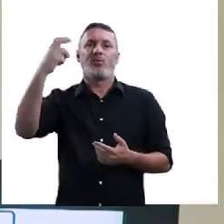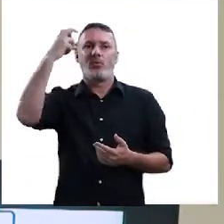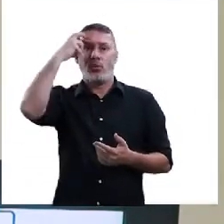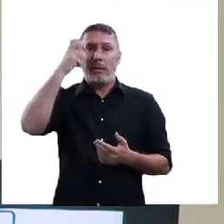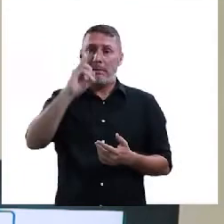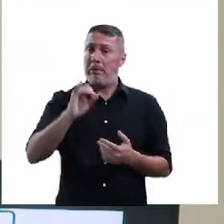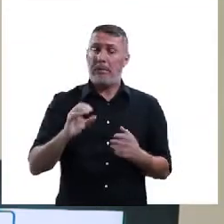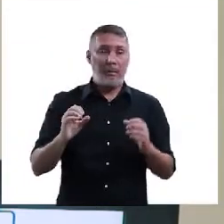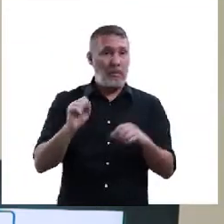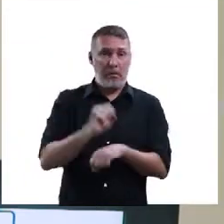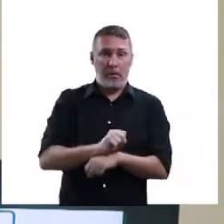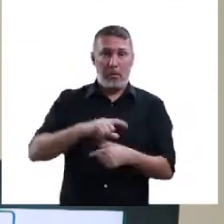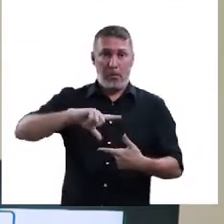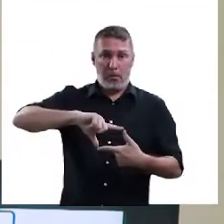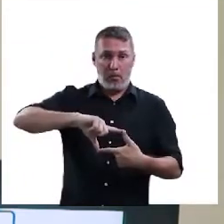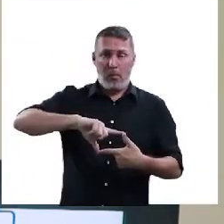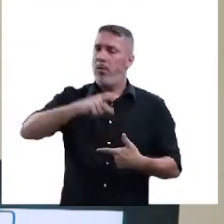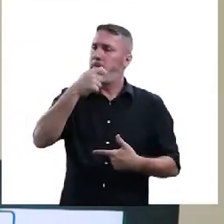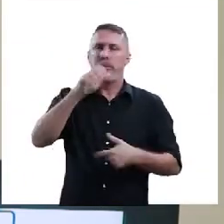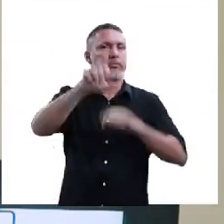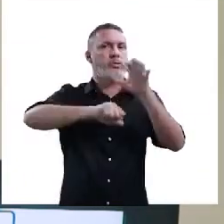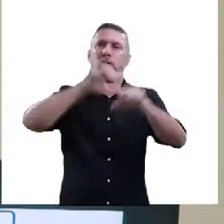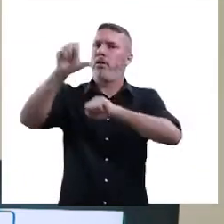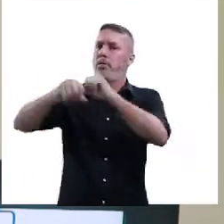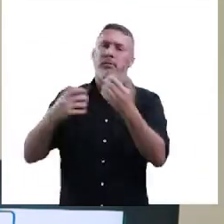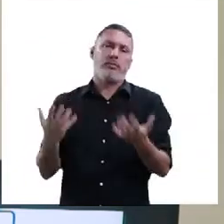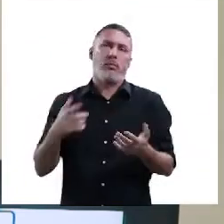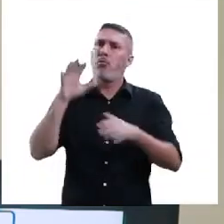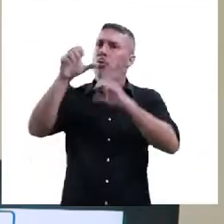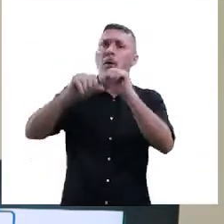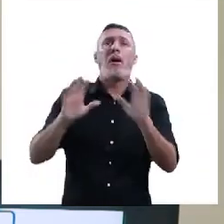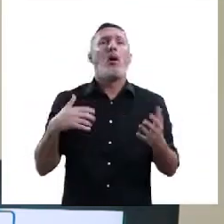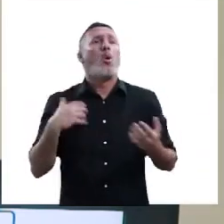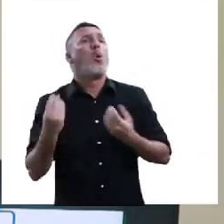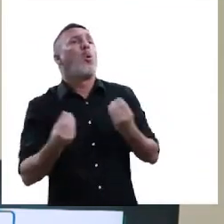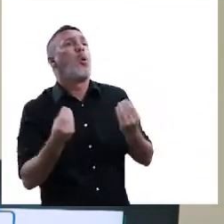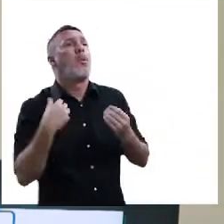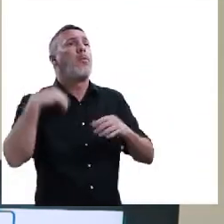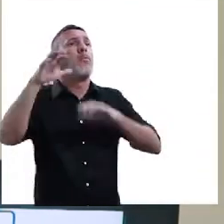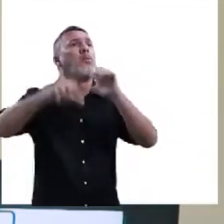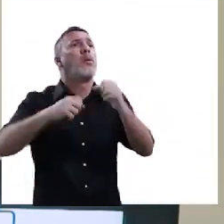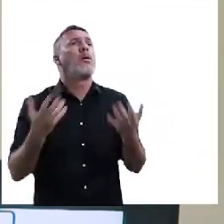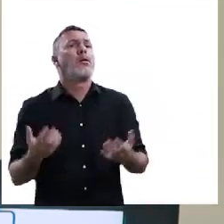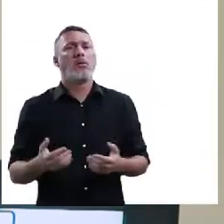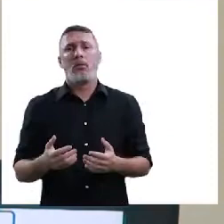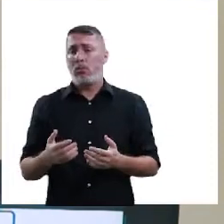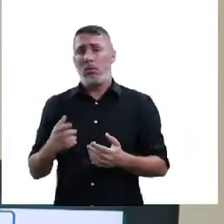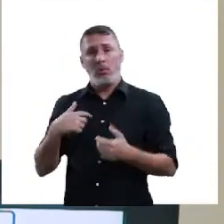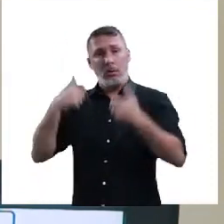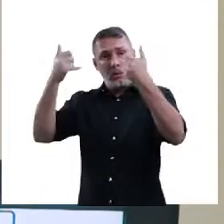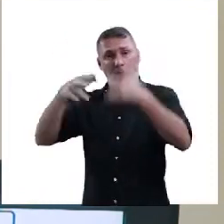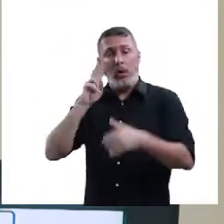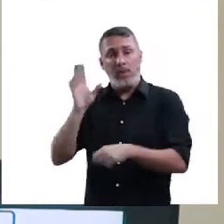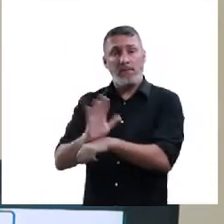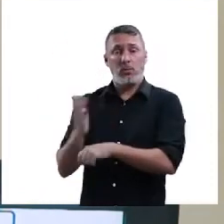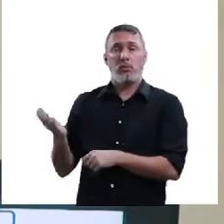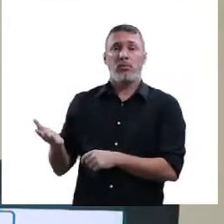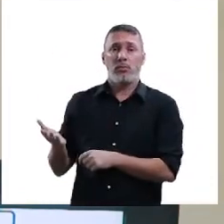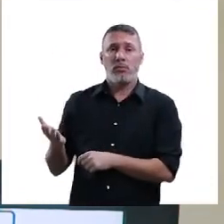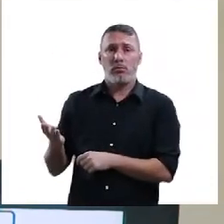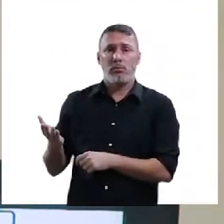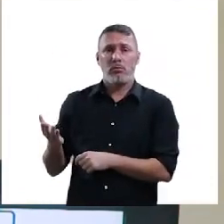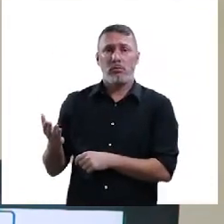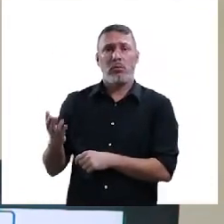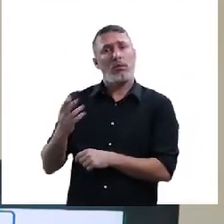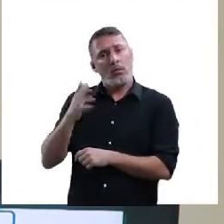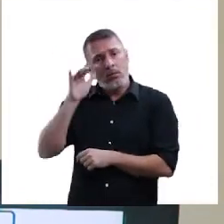Aqui, acabei de falar de um filme. Busca assistir, fazer anotações de livros, eu já tratei com vocês, que